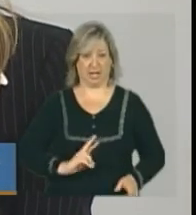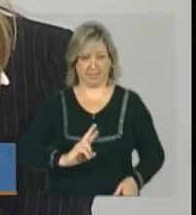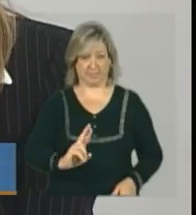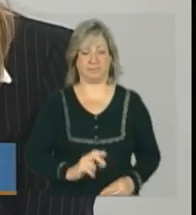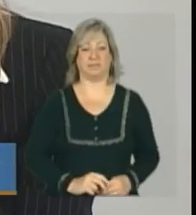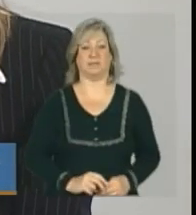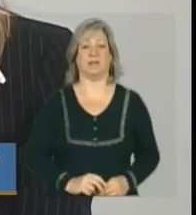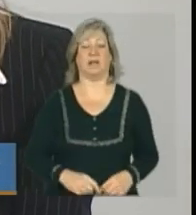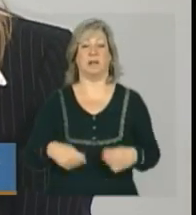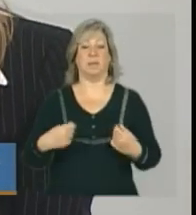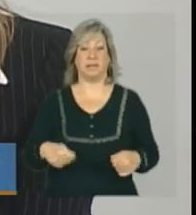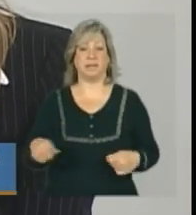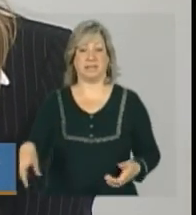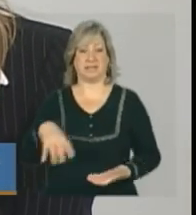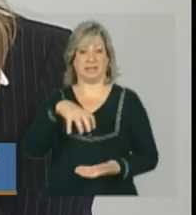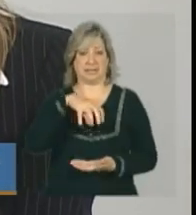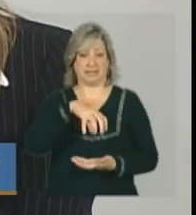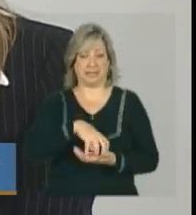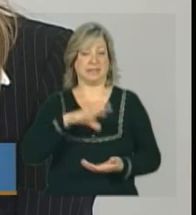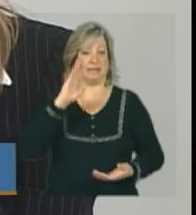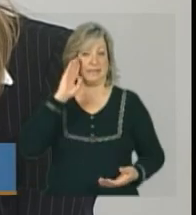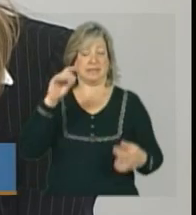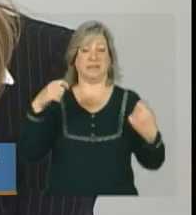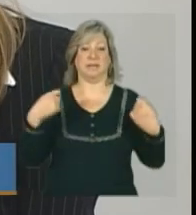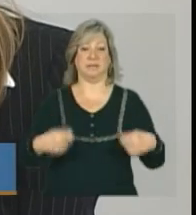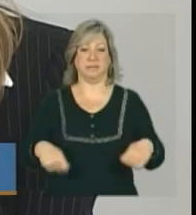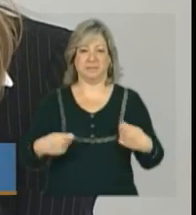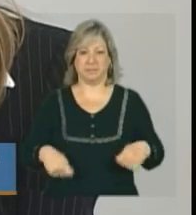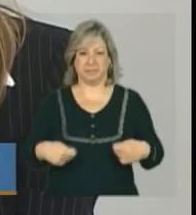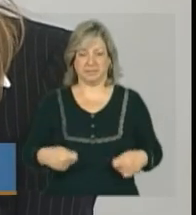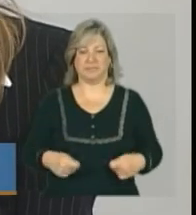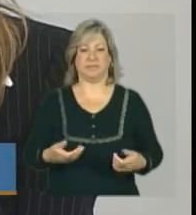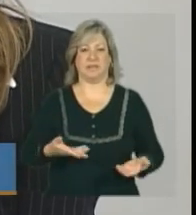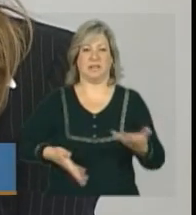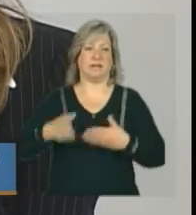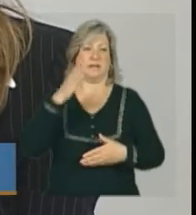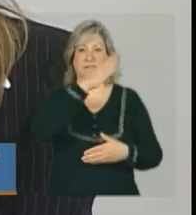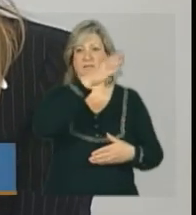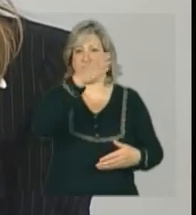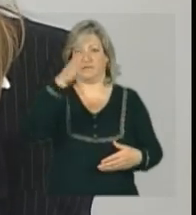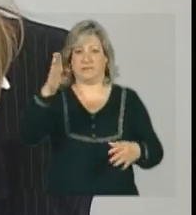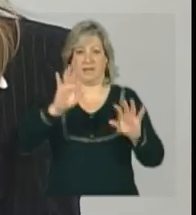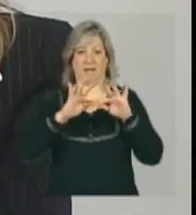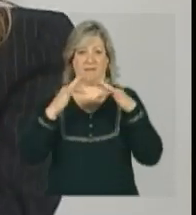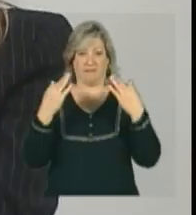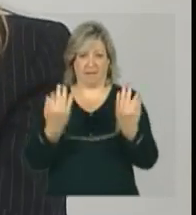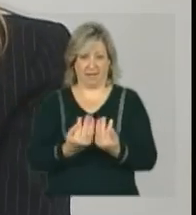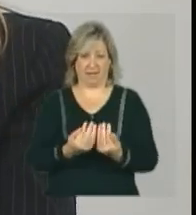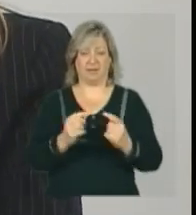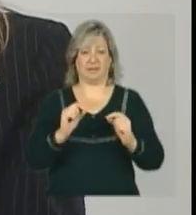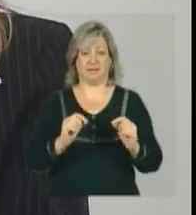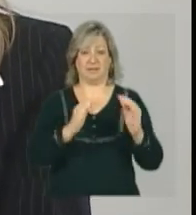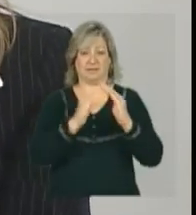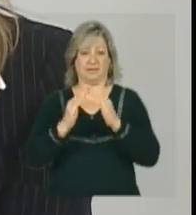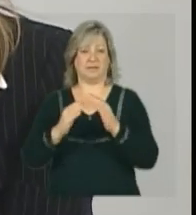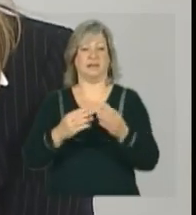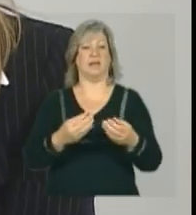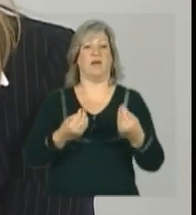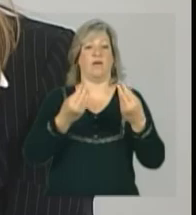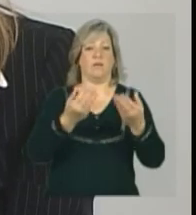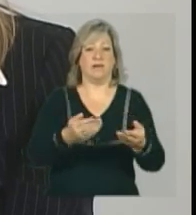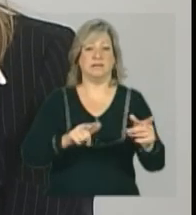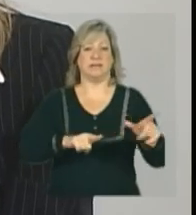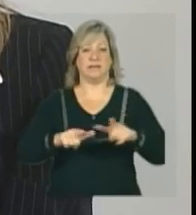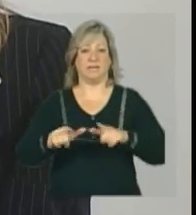como essa equipe, ela vai prestar atendimento às famílias, ofertando serviços de proteção social